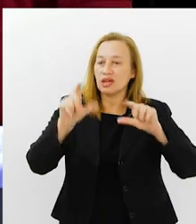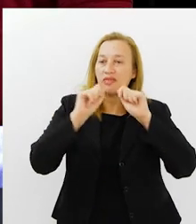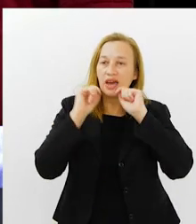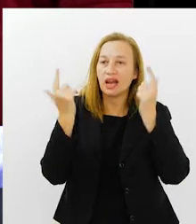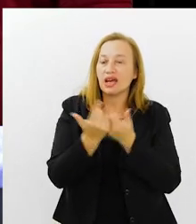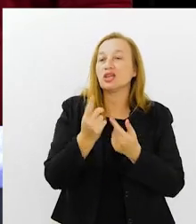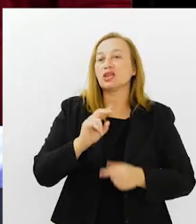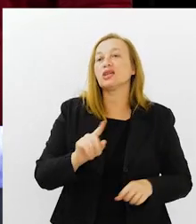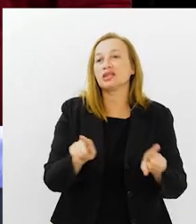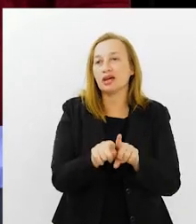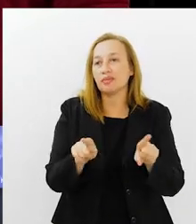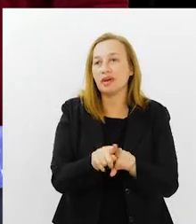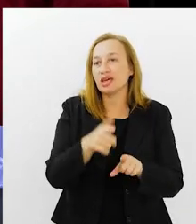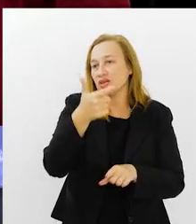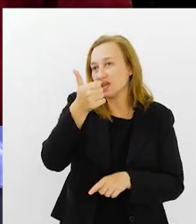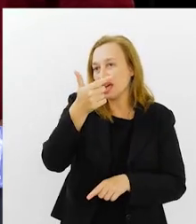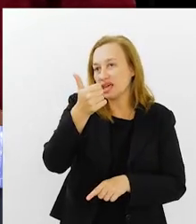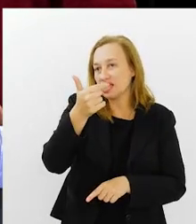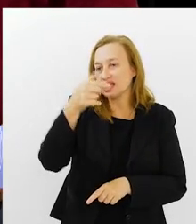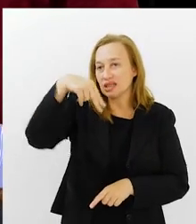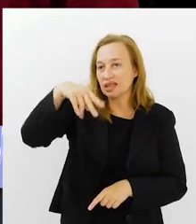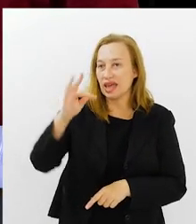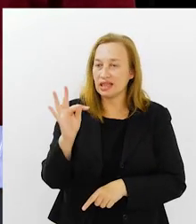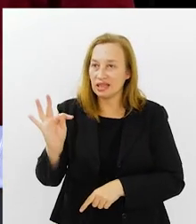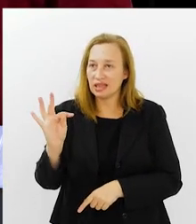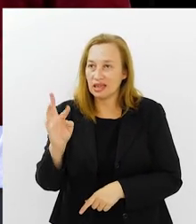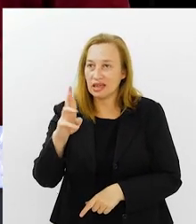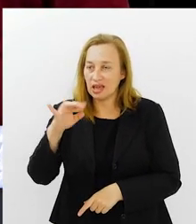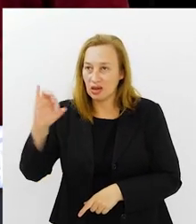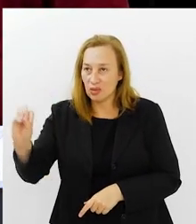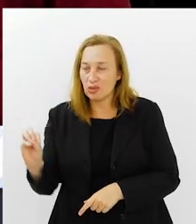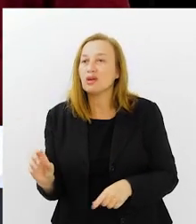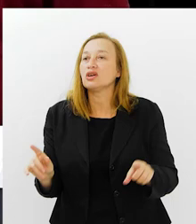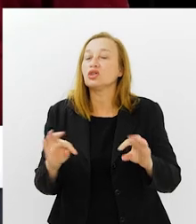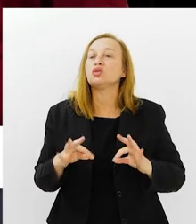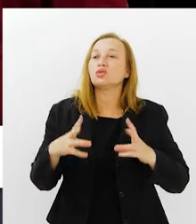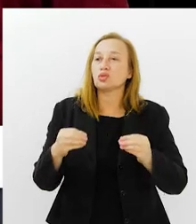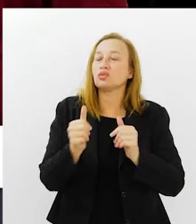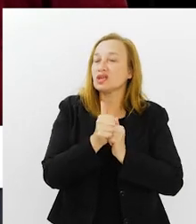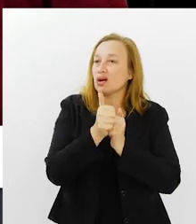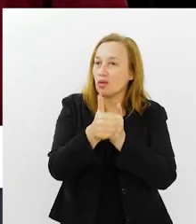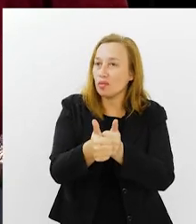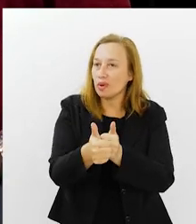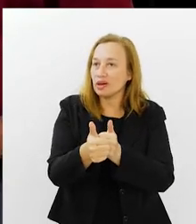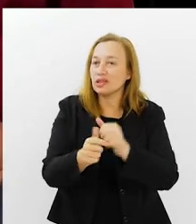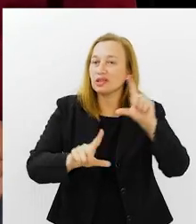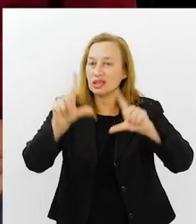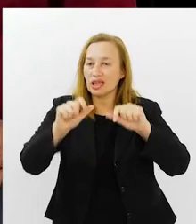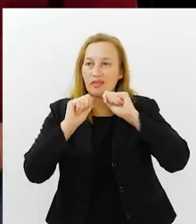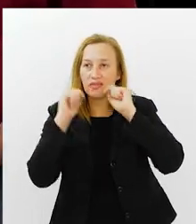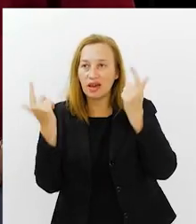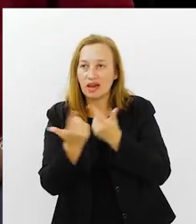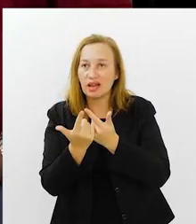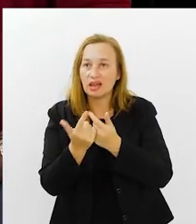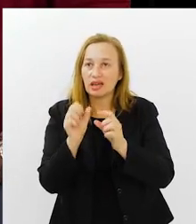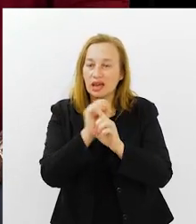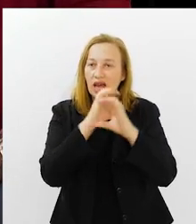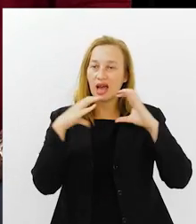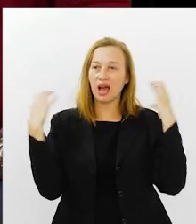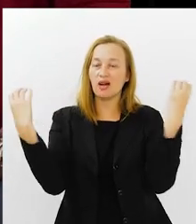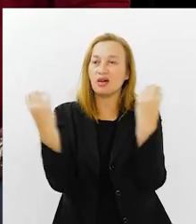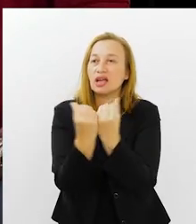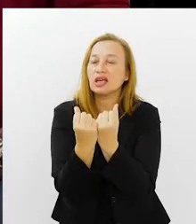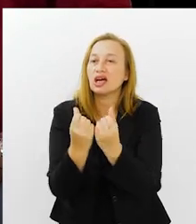10.2 e também no canal da NET, o canal 12 da NET. Tudo isso você acompanha